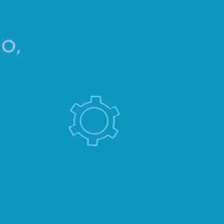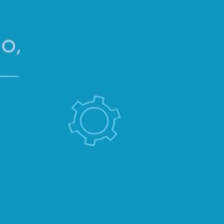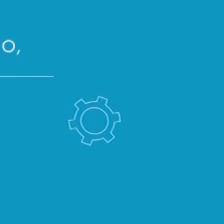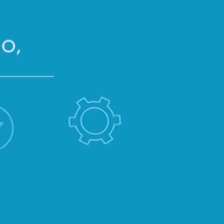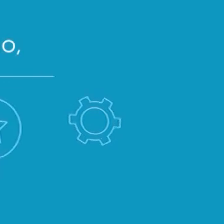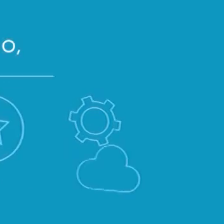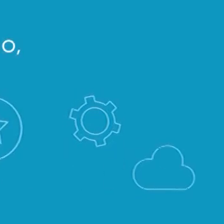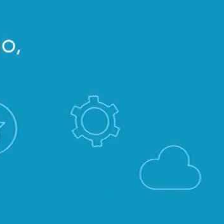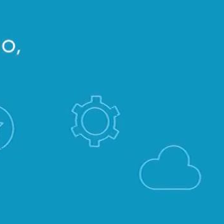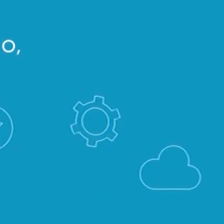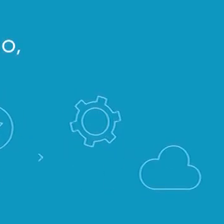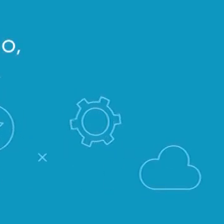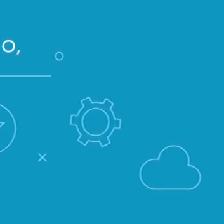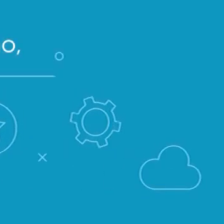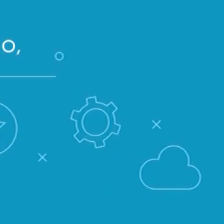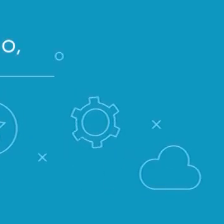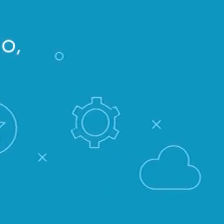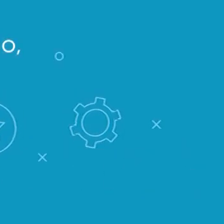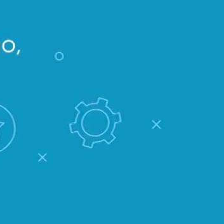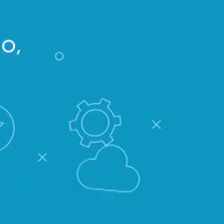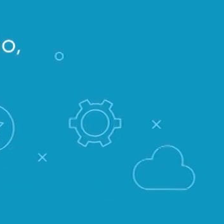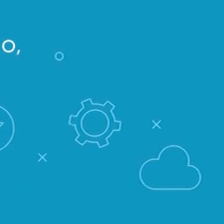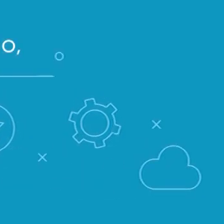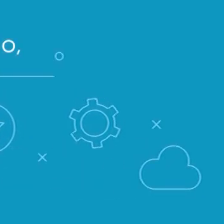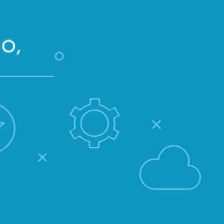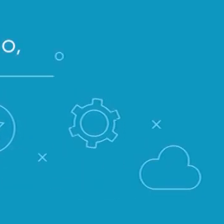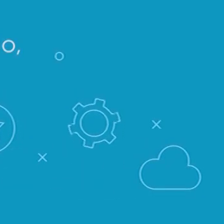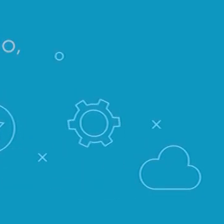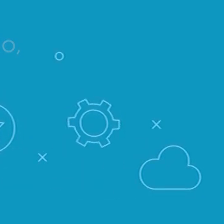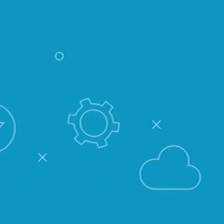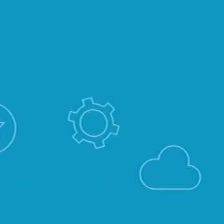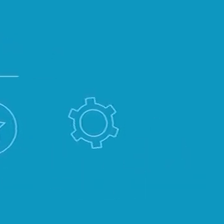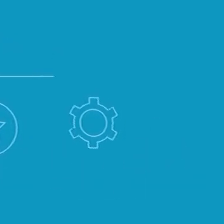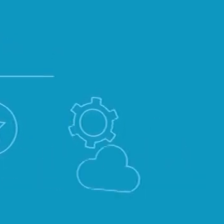Tchau! Tchau! Tchau! Tchau!